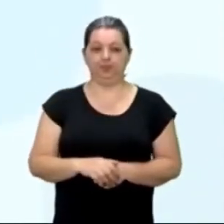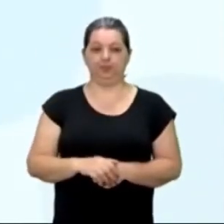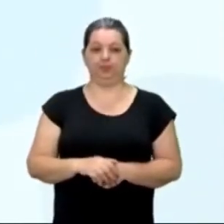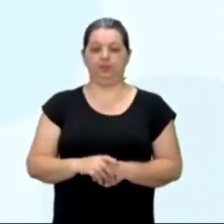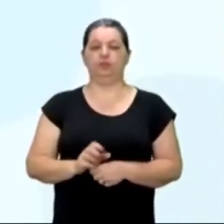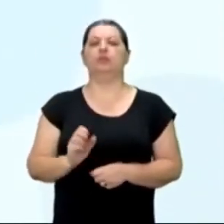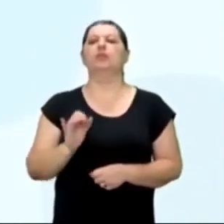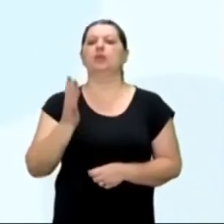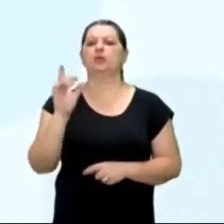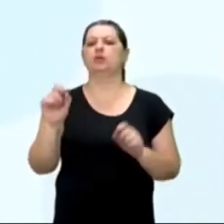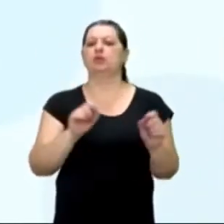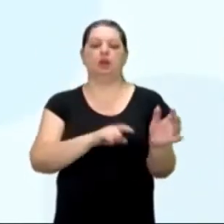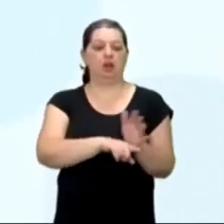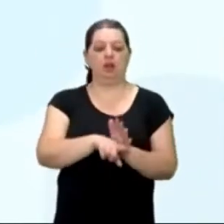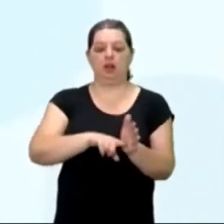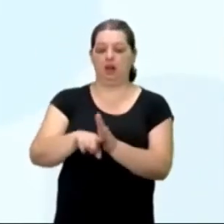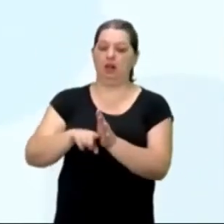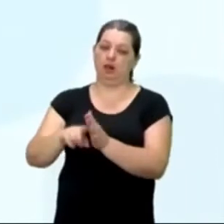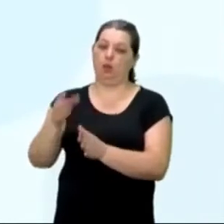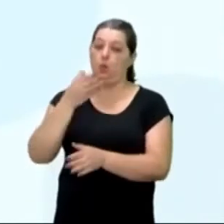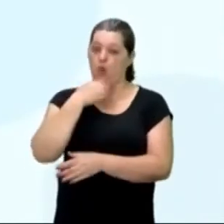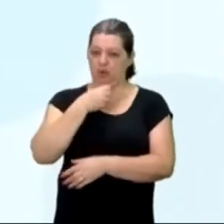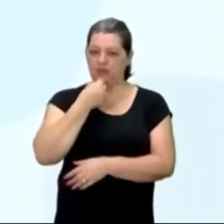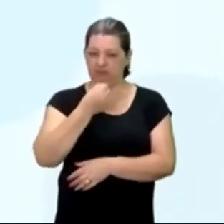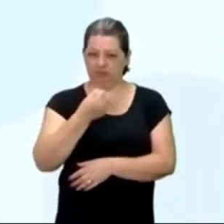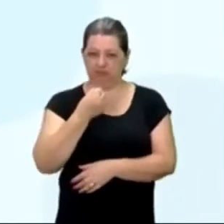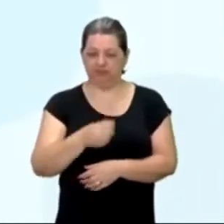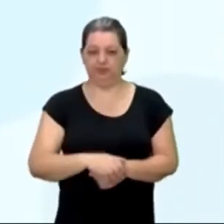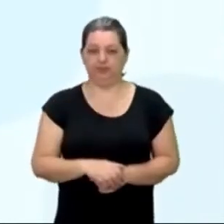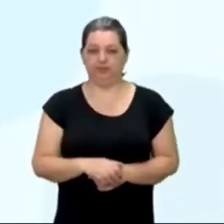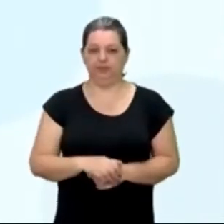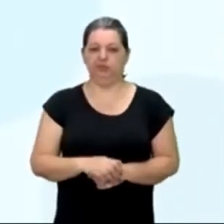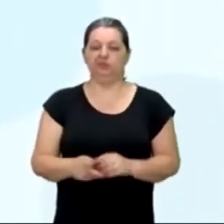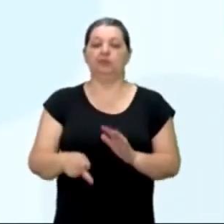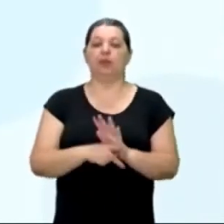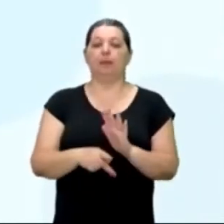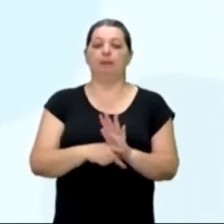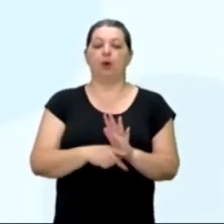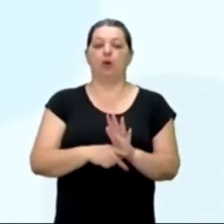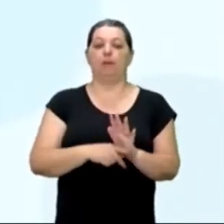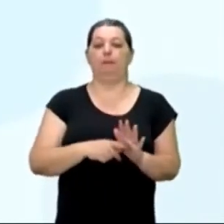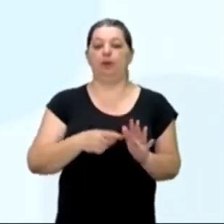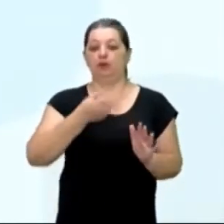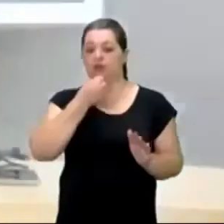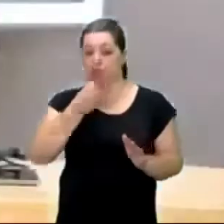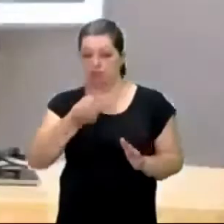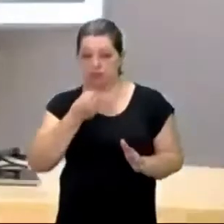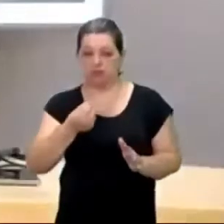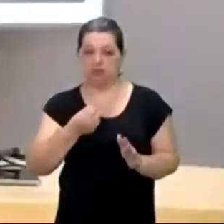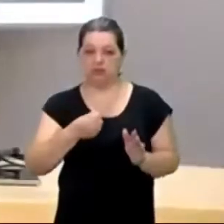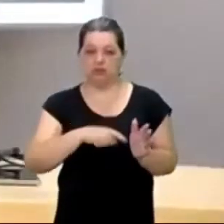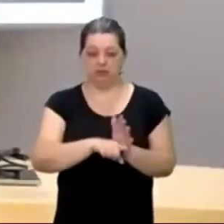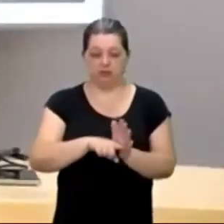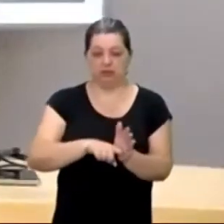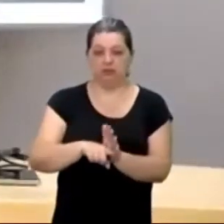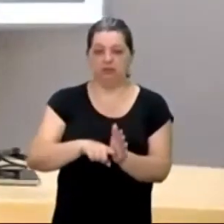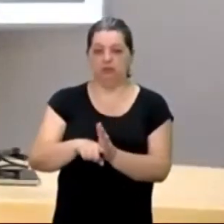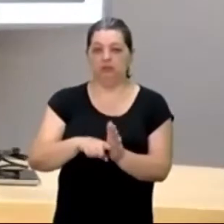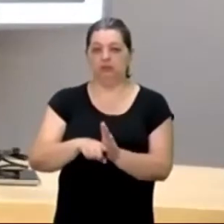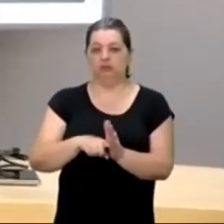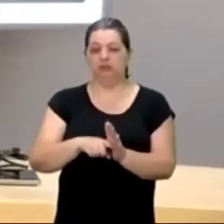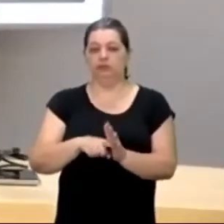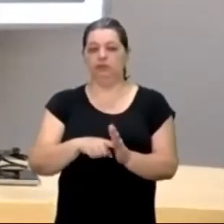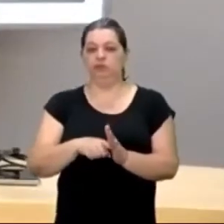gerou toda a investigação, desse jornalista, que é uma espécie, de jornalismo, investigativo, é o misterioso suicídio, de um